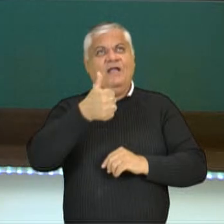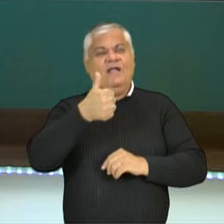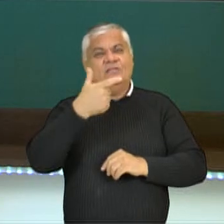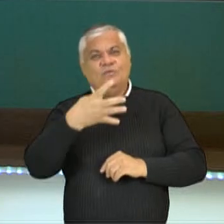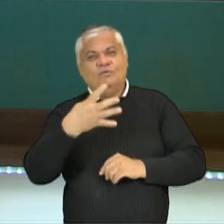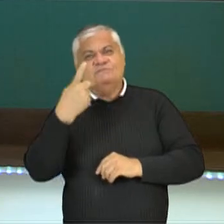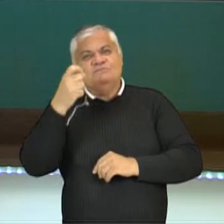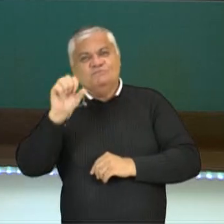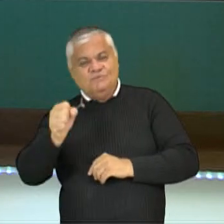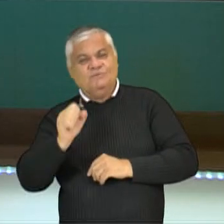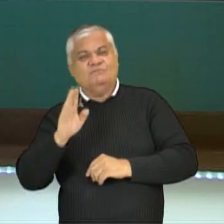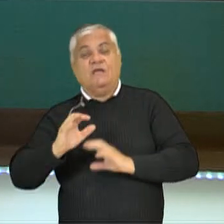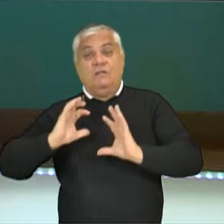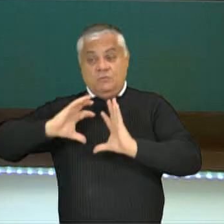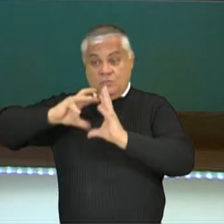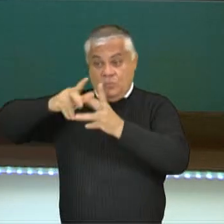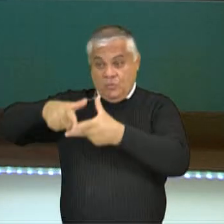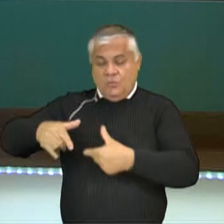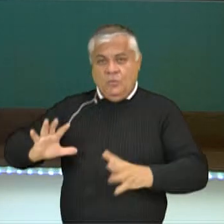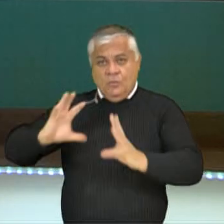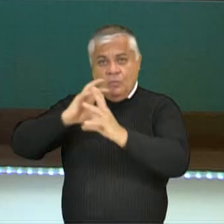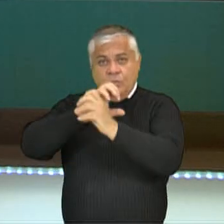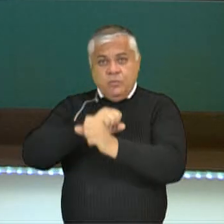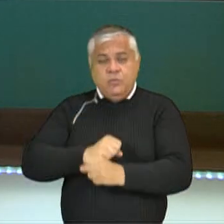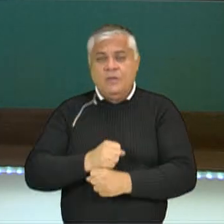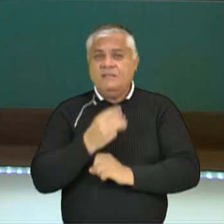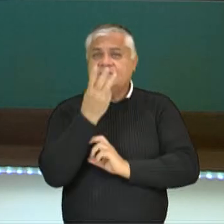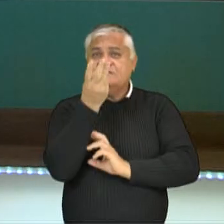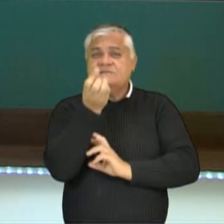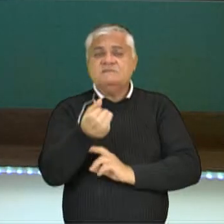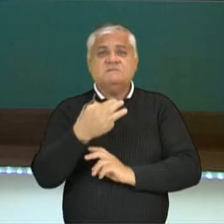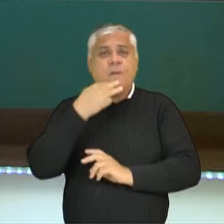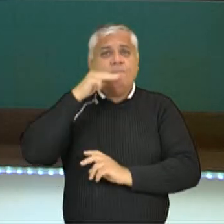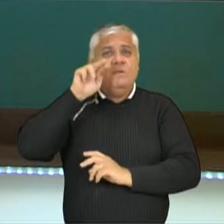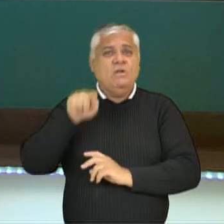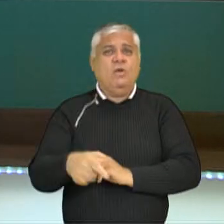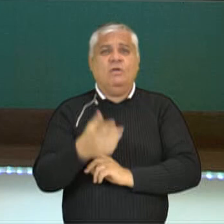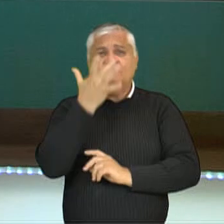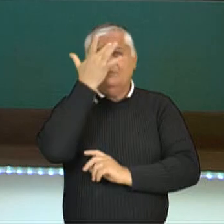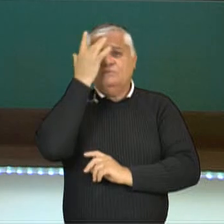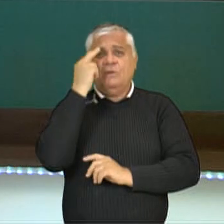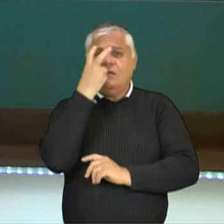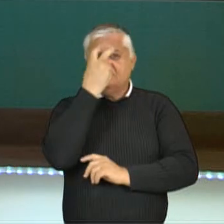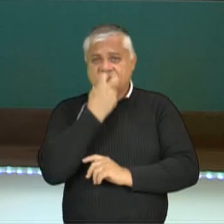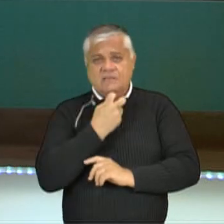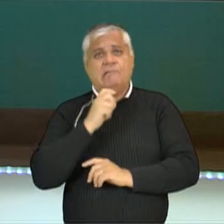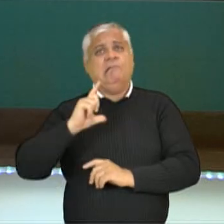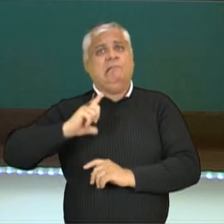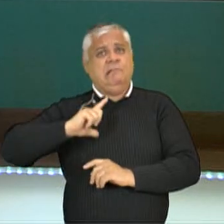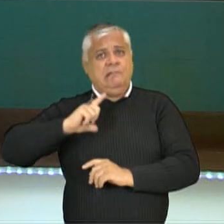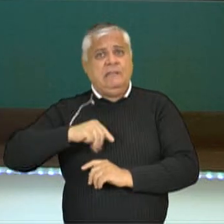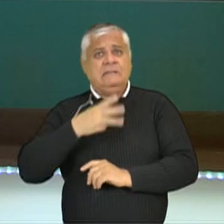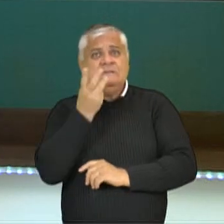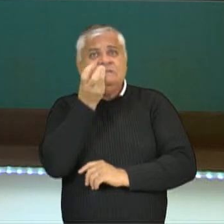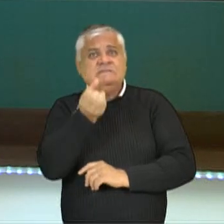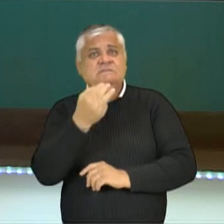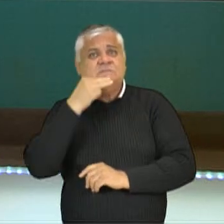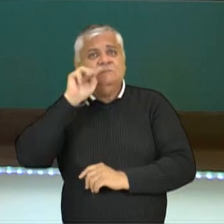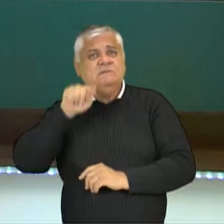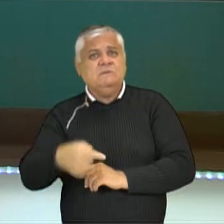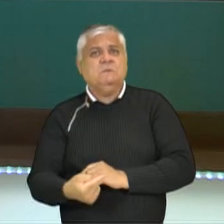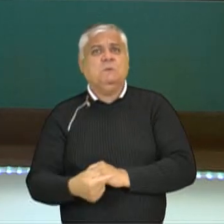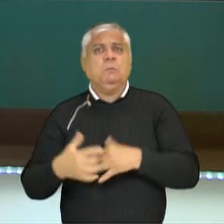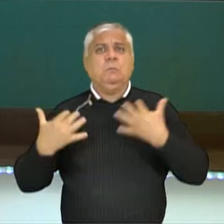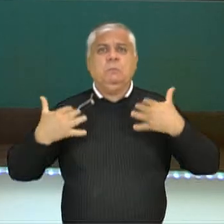aproximadamente 36 milhões de pessoas cegas. Às vezes a gente acha que tem poucas pessoas cegas porque está longe do nosso convívio.